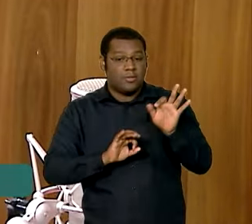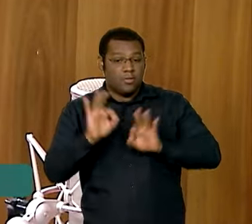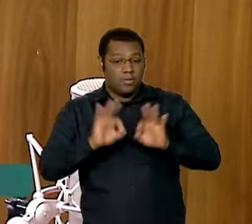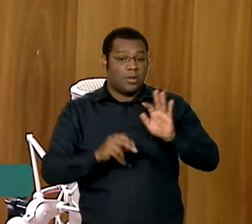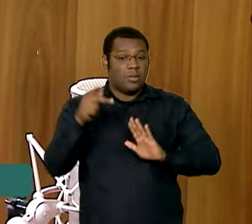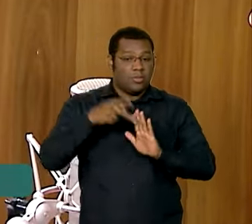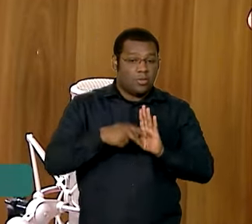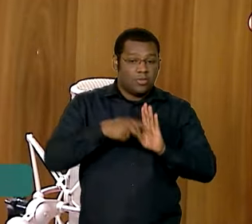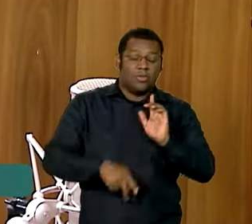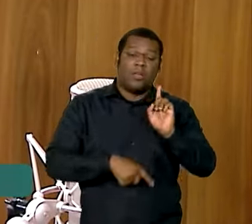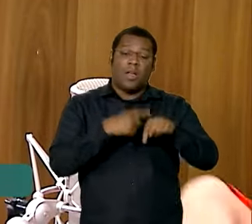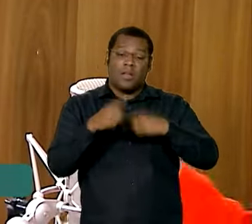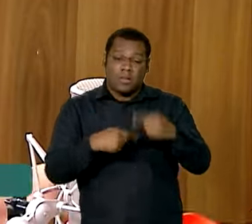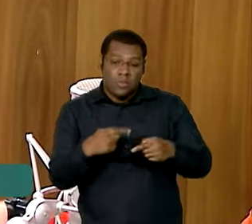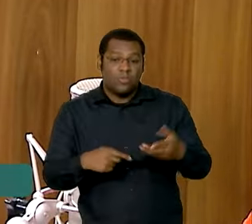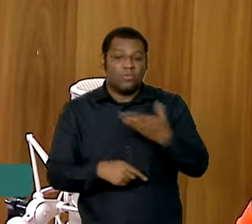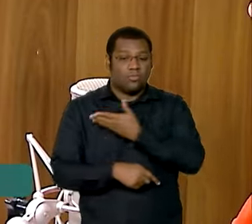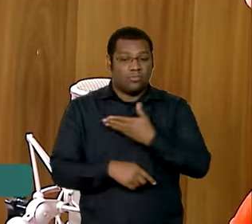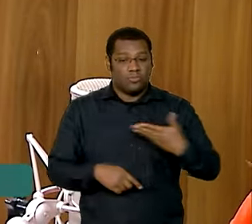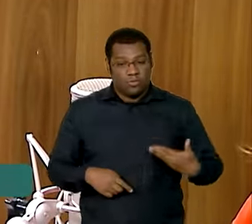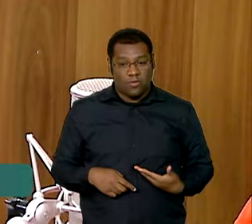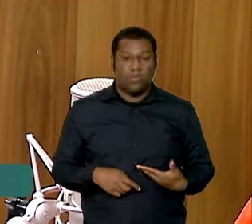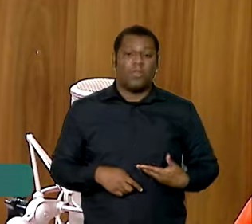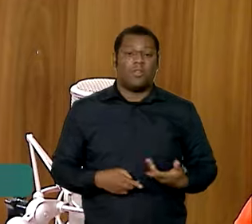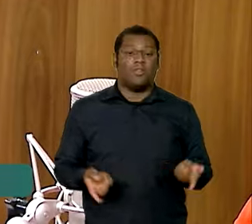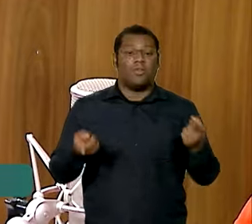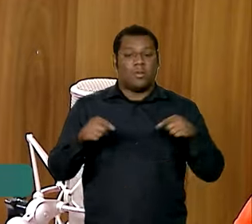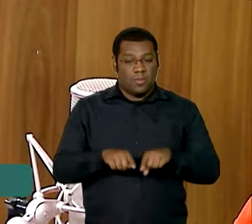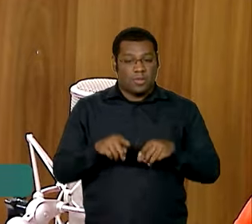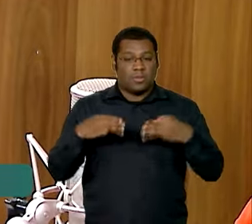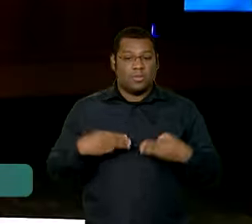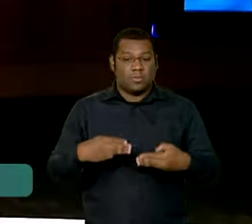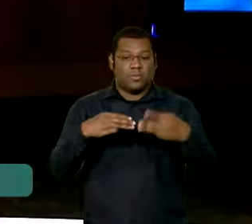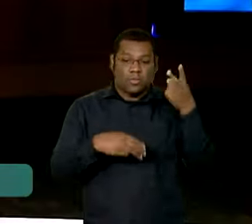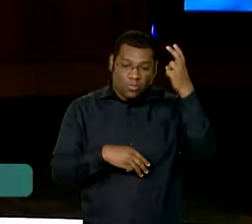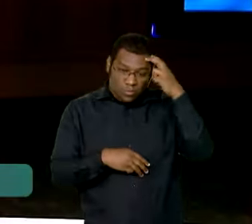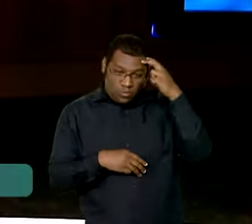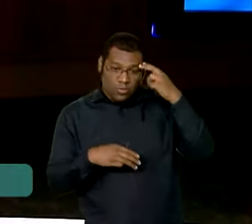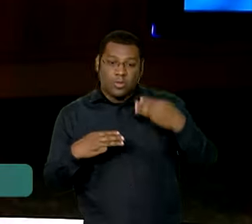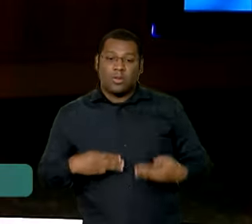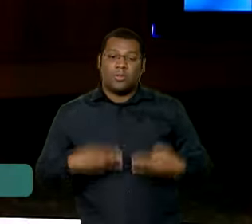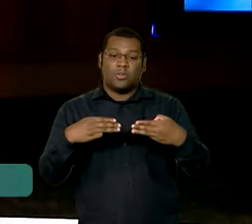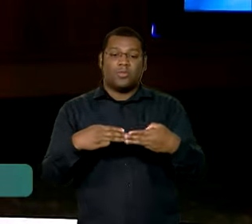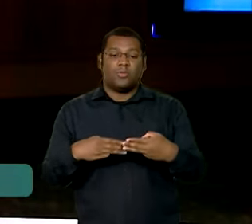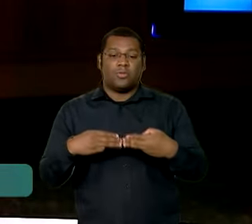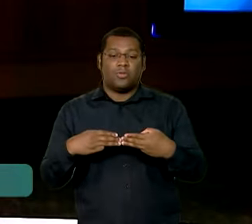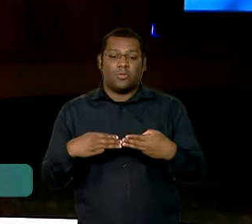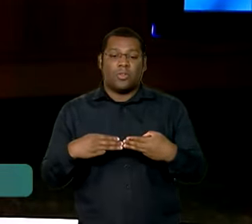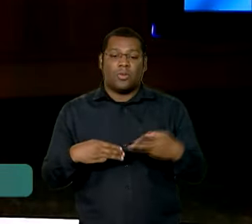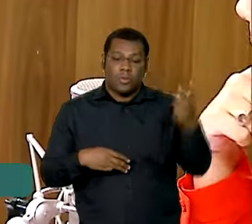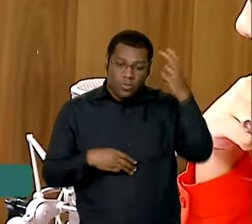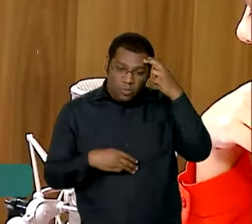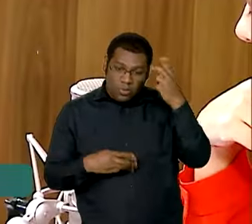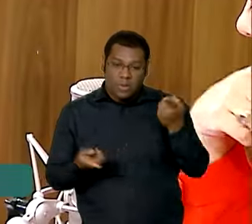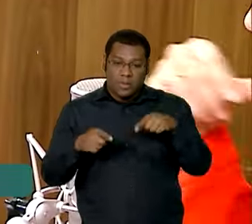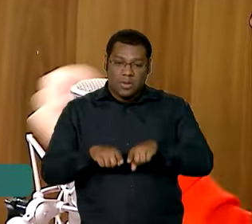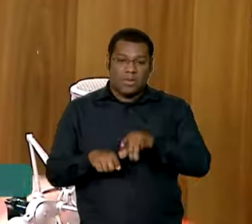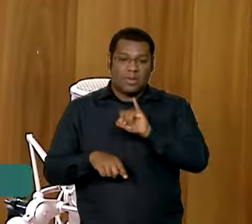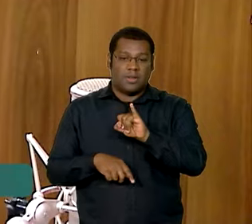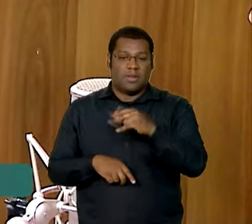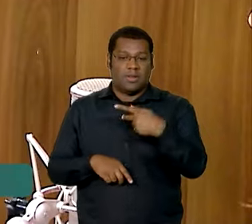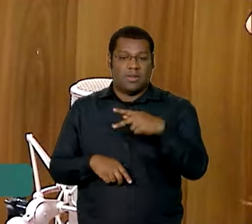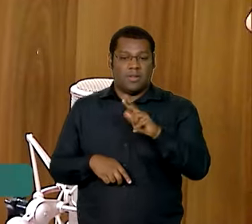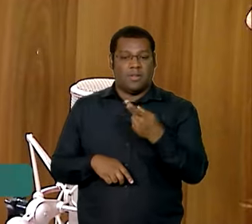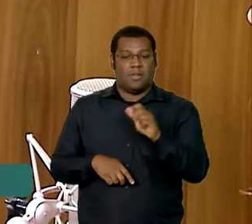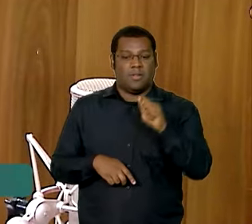executada pelo governo local, tendo o Ministério da Cultura e o IPHAN como aqueles que vão ceder esse projeto para a sua execução. Ela é uma praça